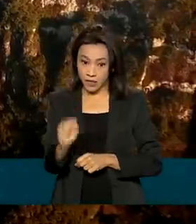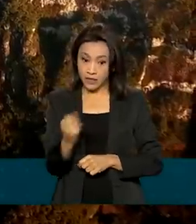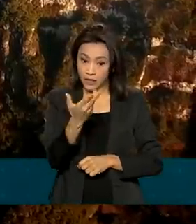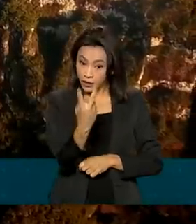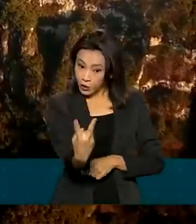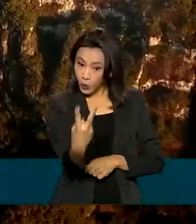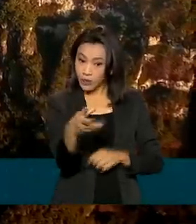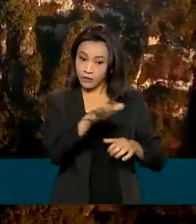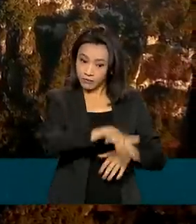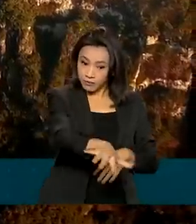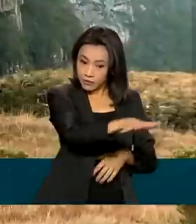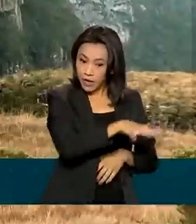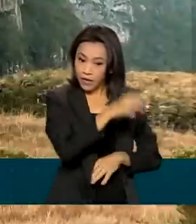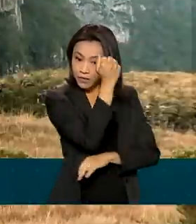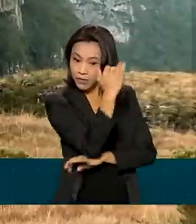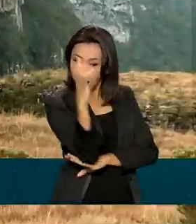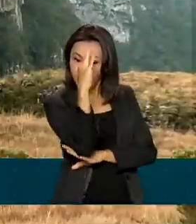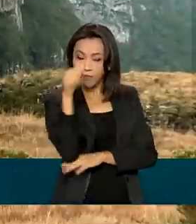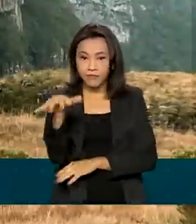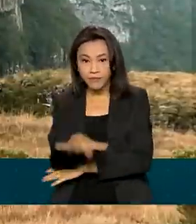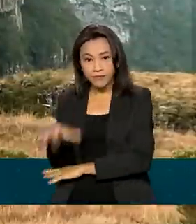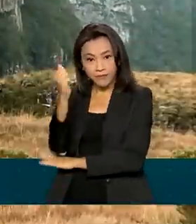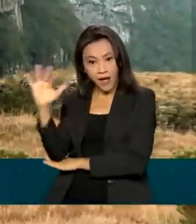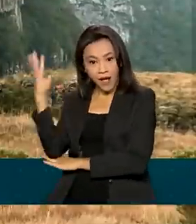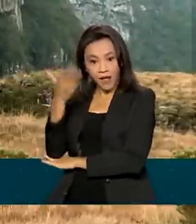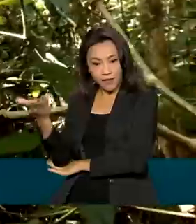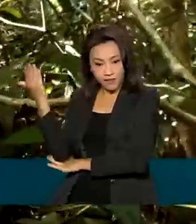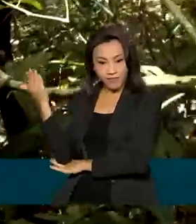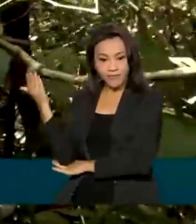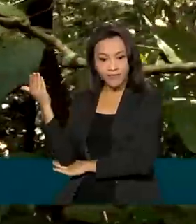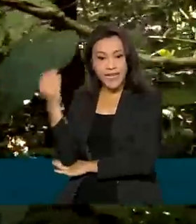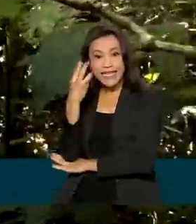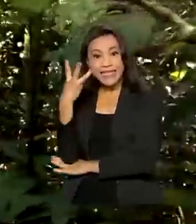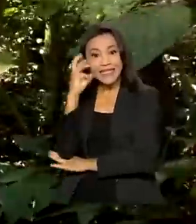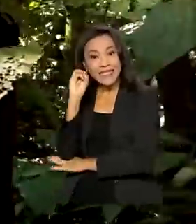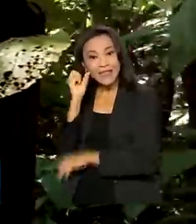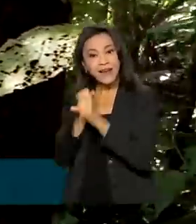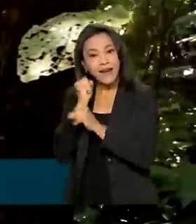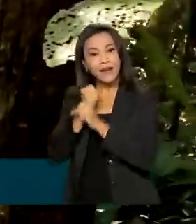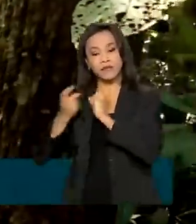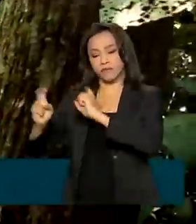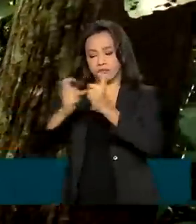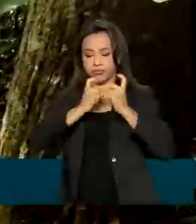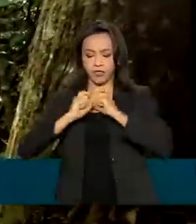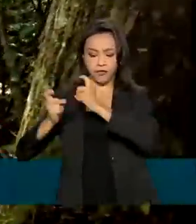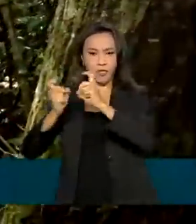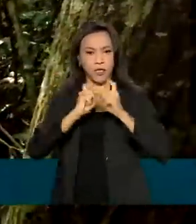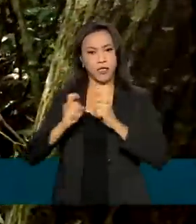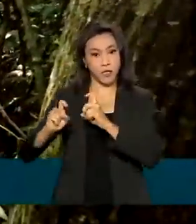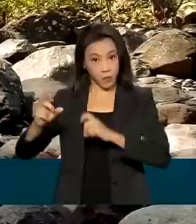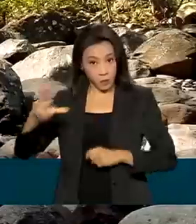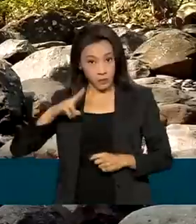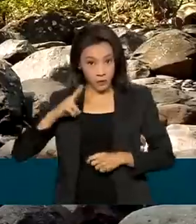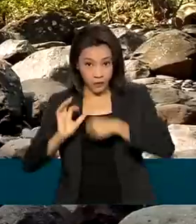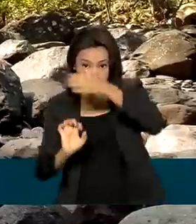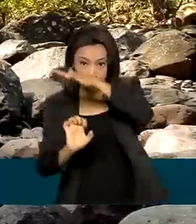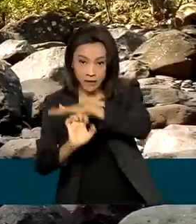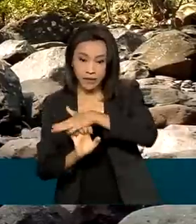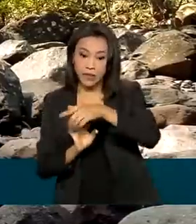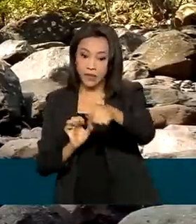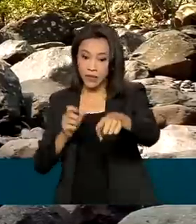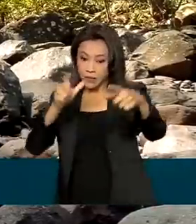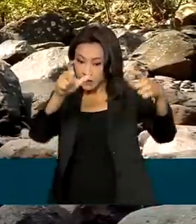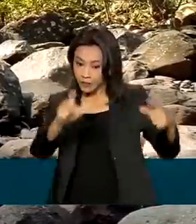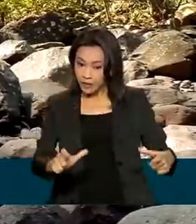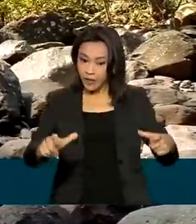do Tainhas, na Serra Gaúcha, vão ficar por 30 anos sob gestão da iniciativa privada. O consórcio Novo Caracol